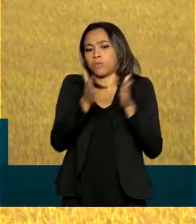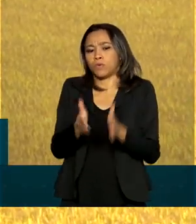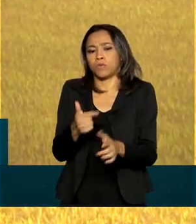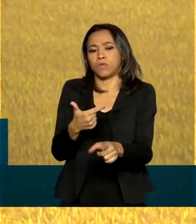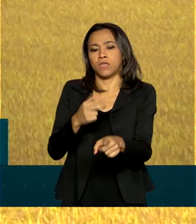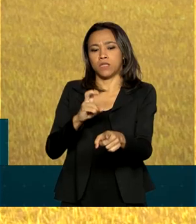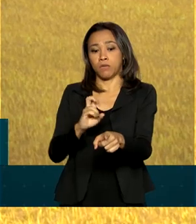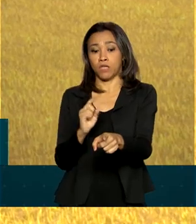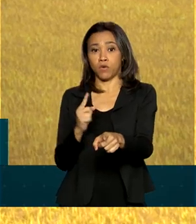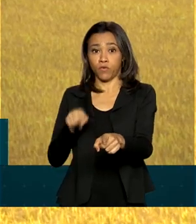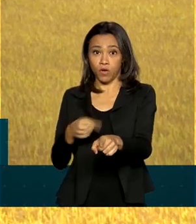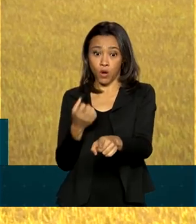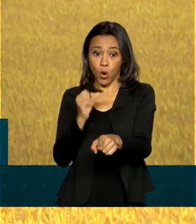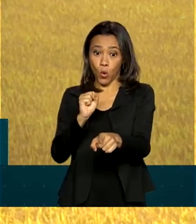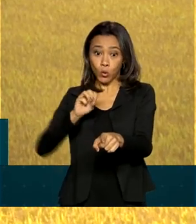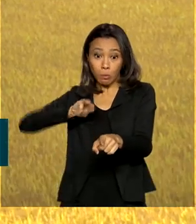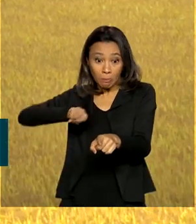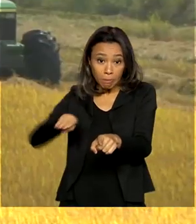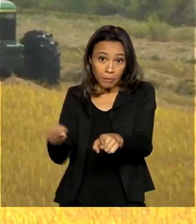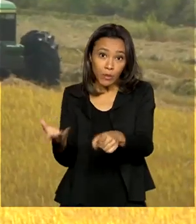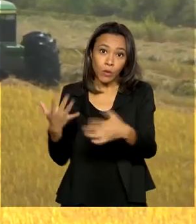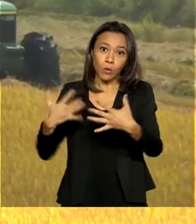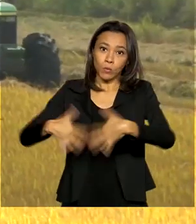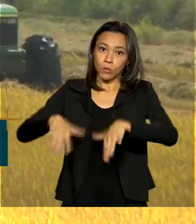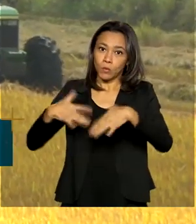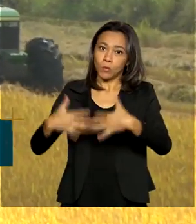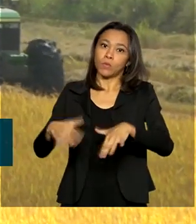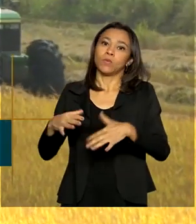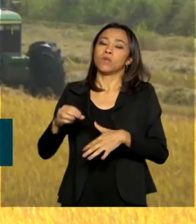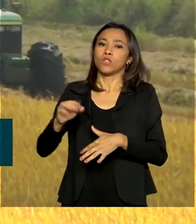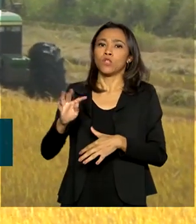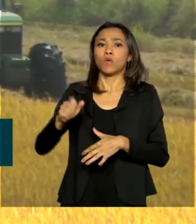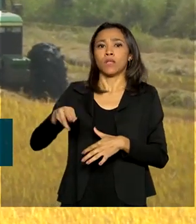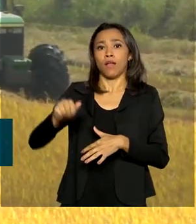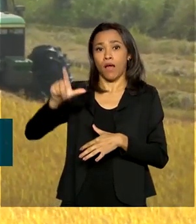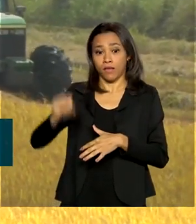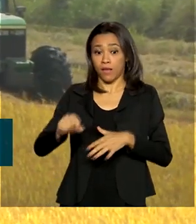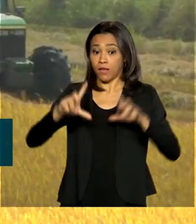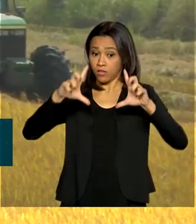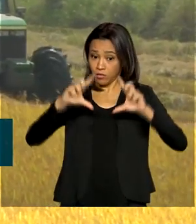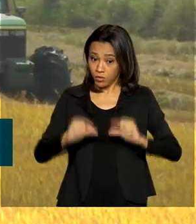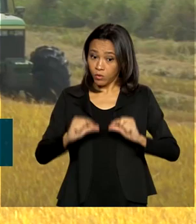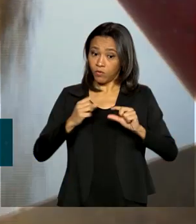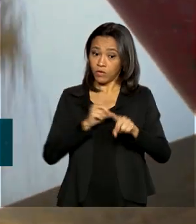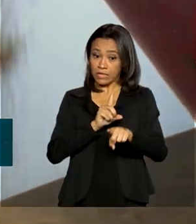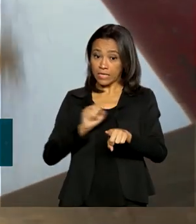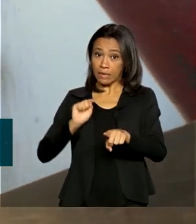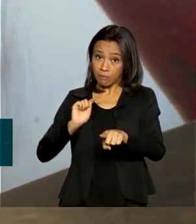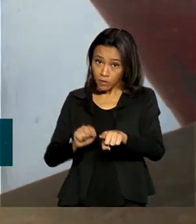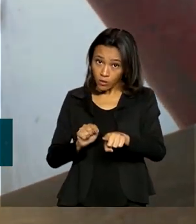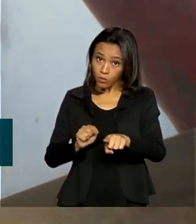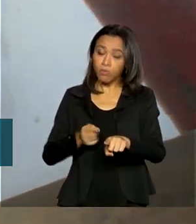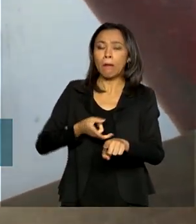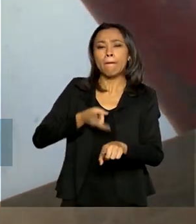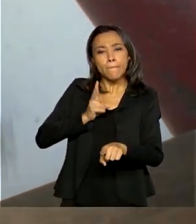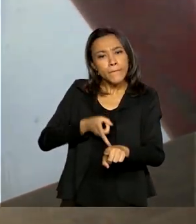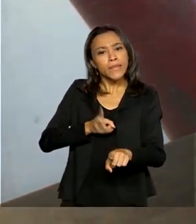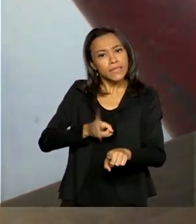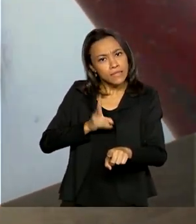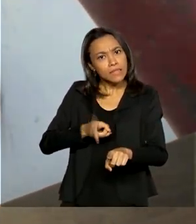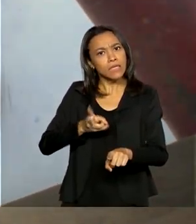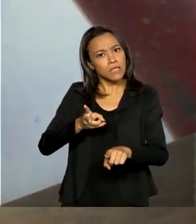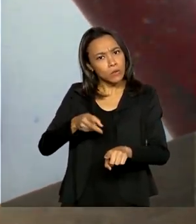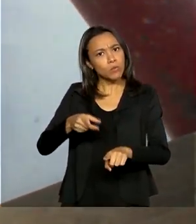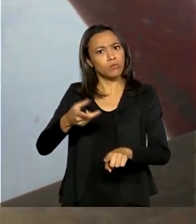,8 milhões de toneladas. A queda total foi de cerca de 100 mil toneladas, mantendo ainda níveis